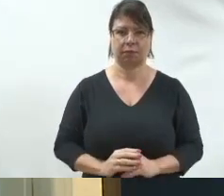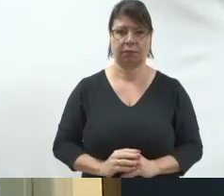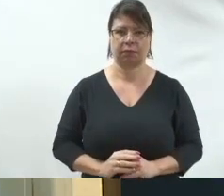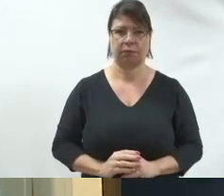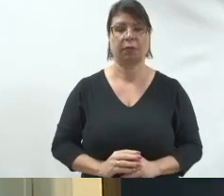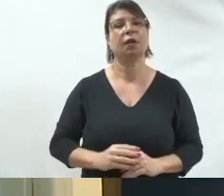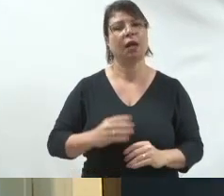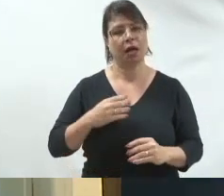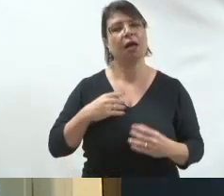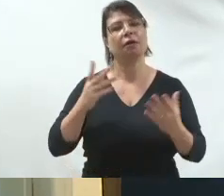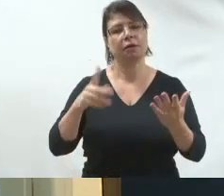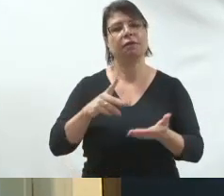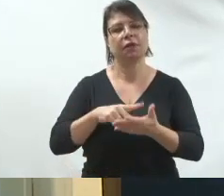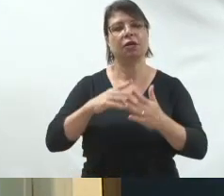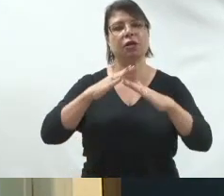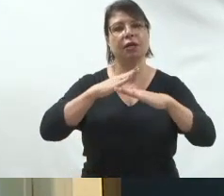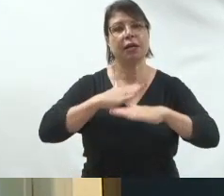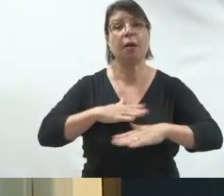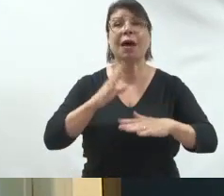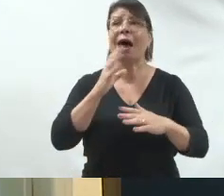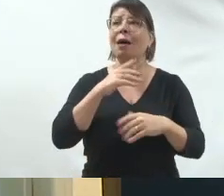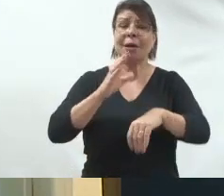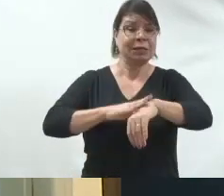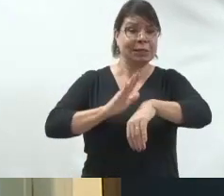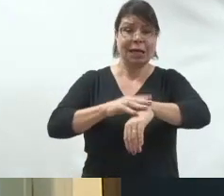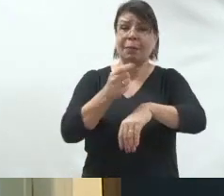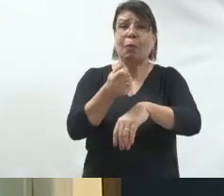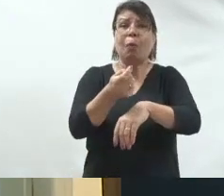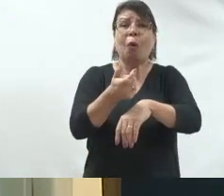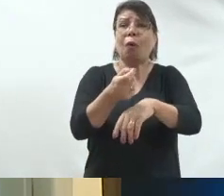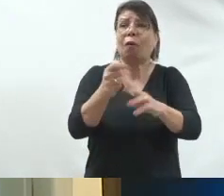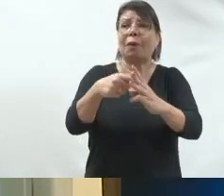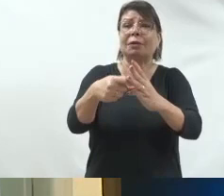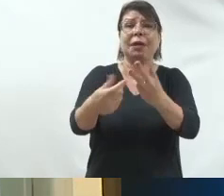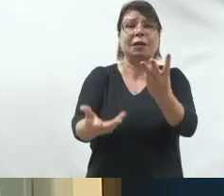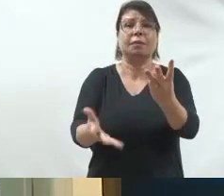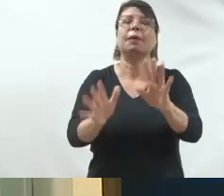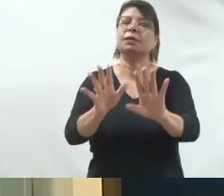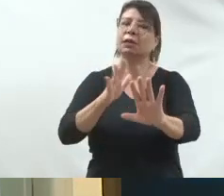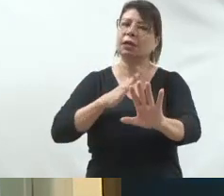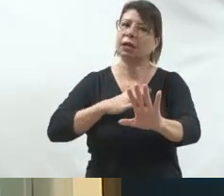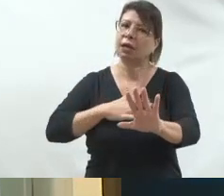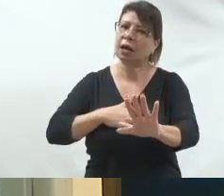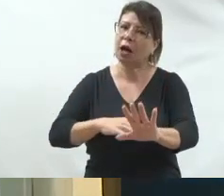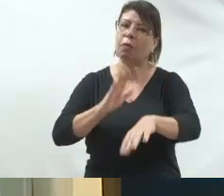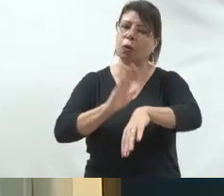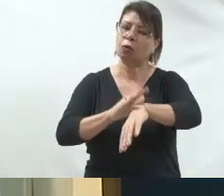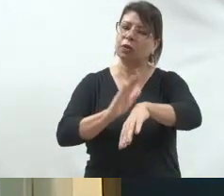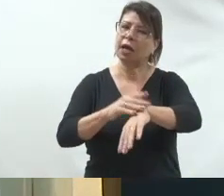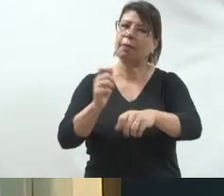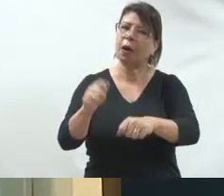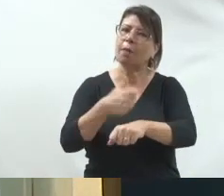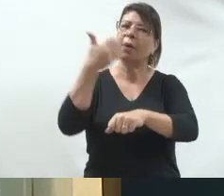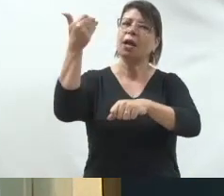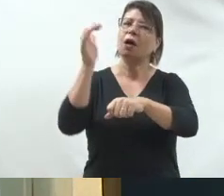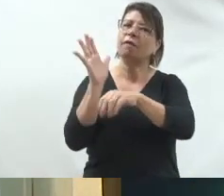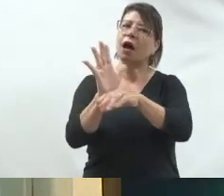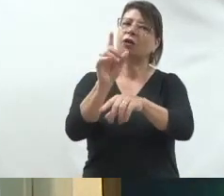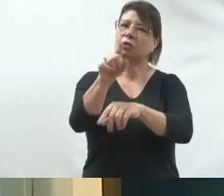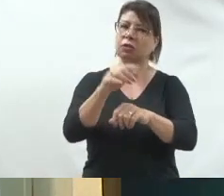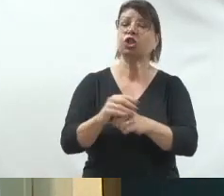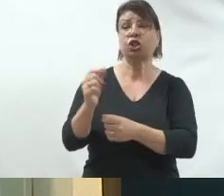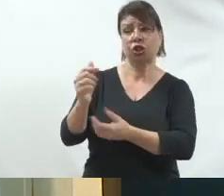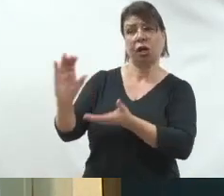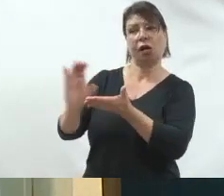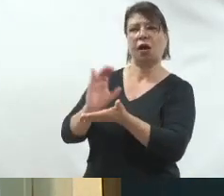Logicamente, pode falar assim, puxa, tem pouco tempo. Mas é o tempo, é o melhor recurso que você pode utilizar. Ah, dinheiro faz bem dentro da campanha